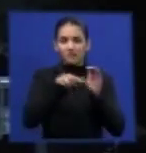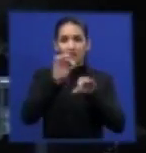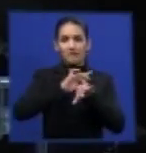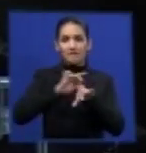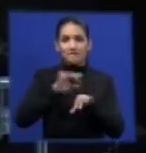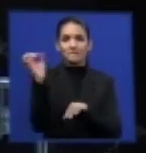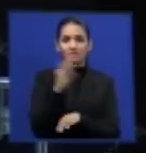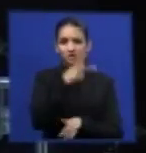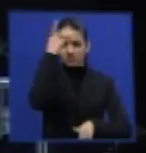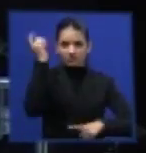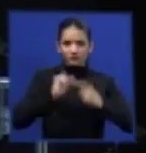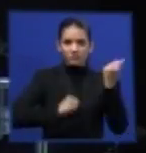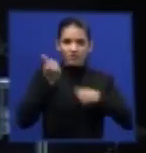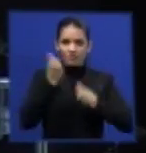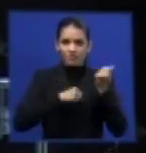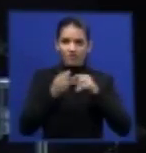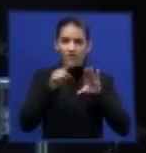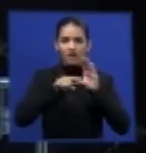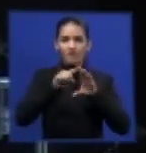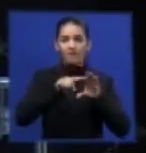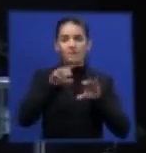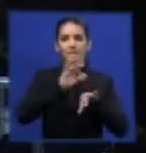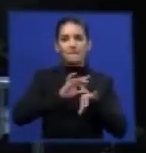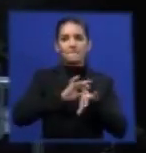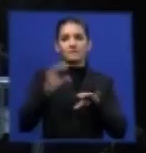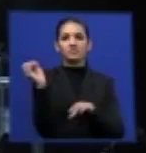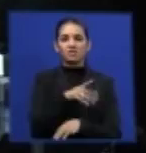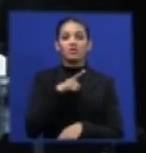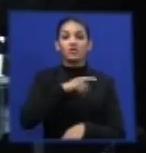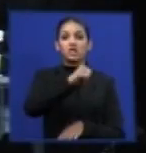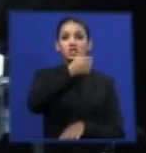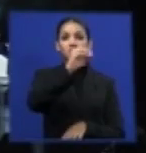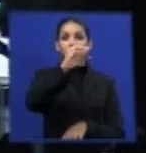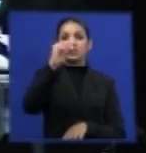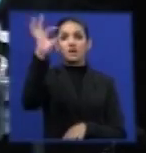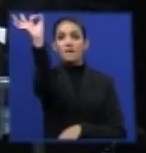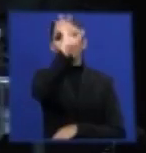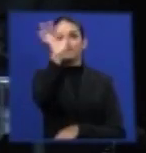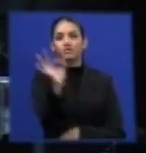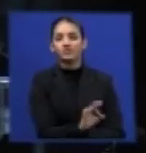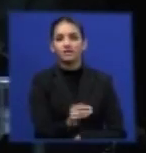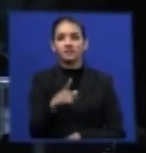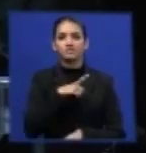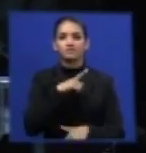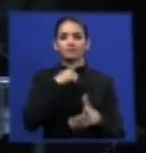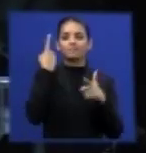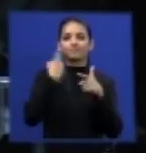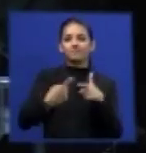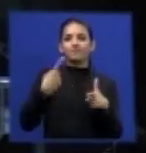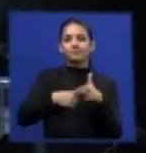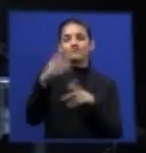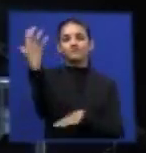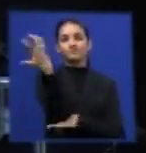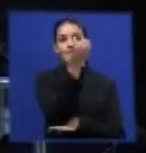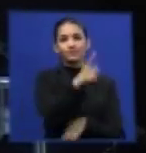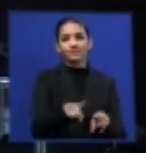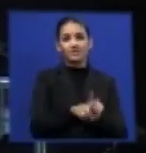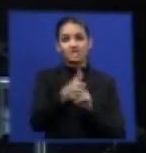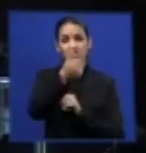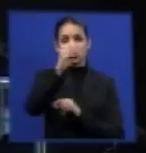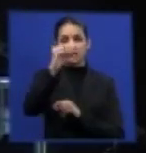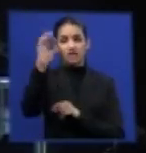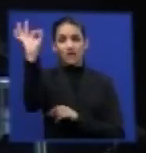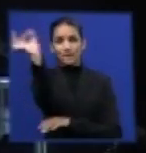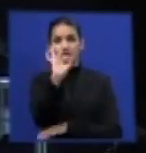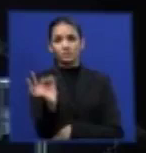os fabricantes de pneus novos, esses sim, contribuem com 100% para carcaças inservíveis, 100% do que